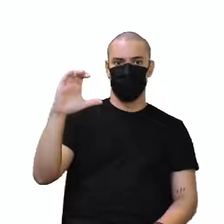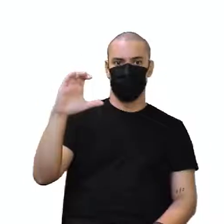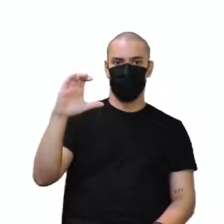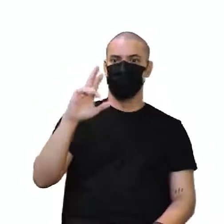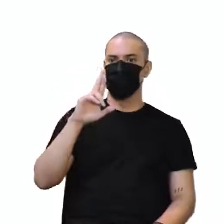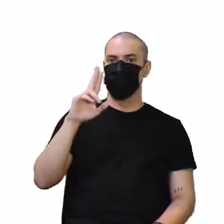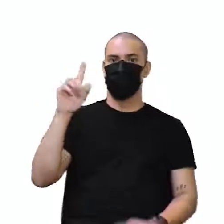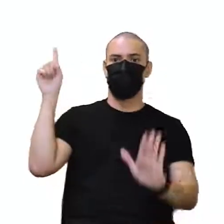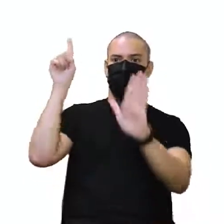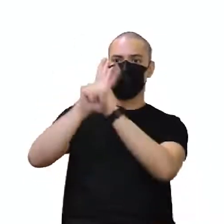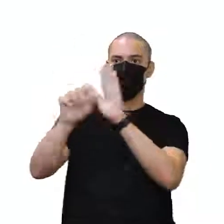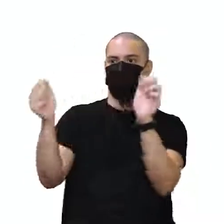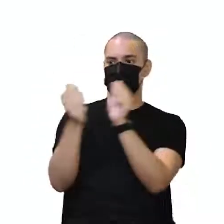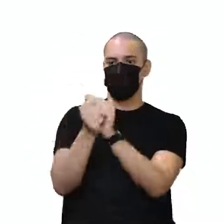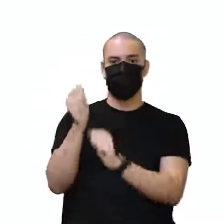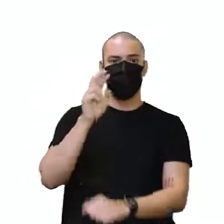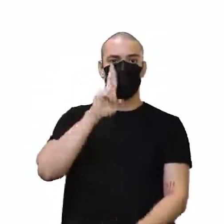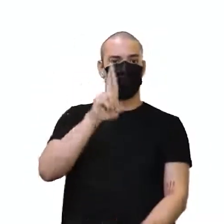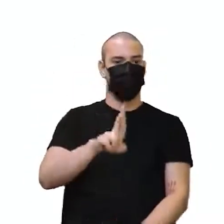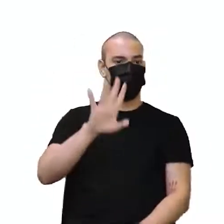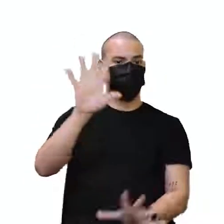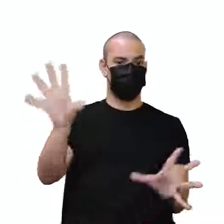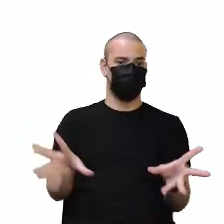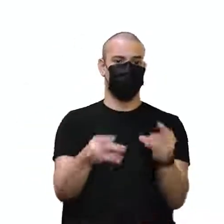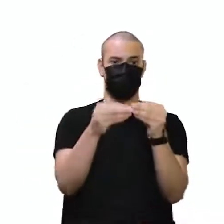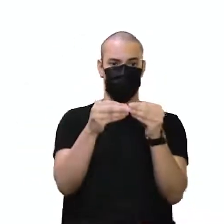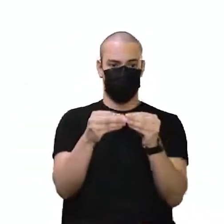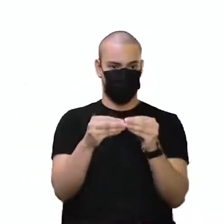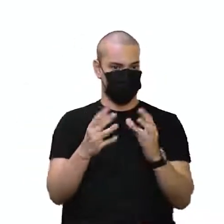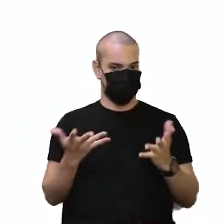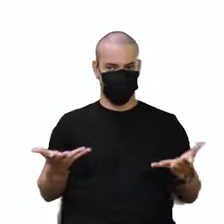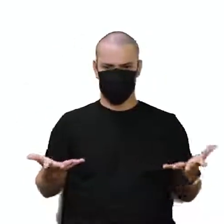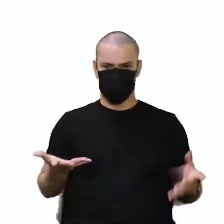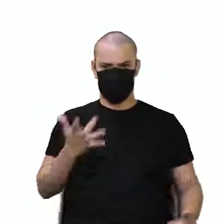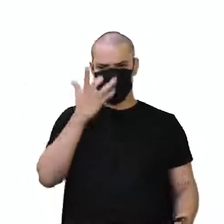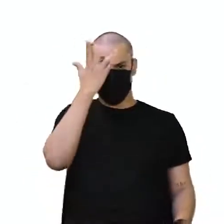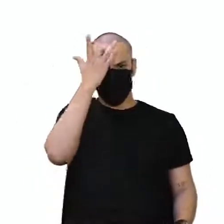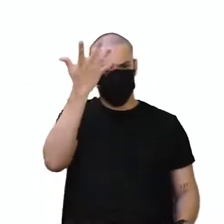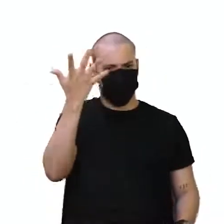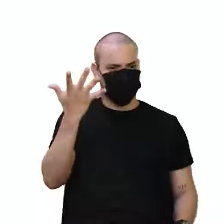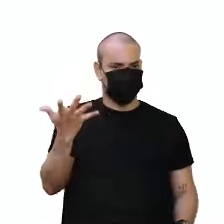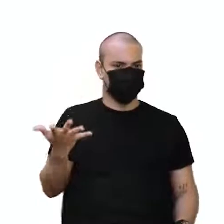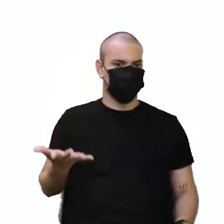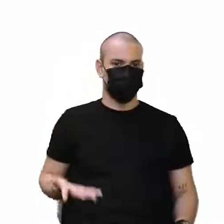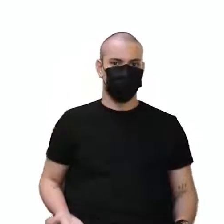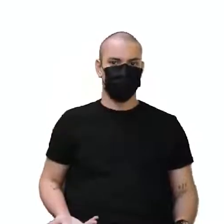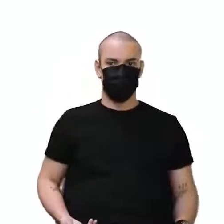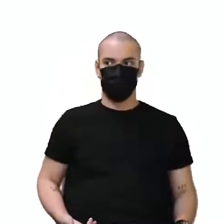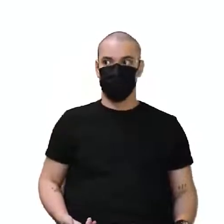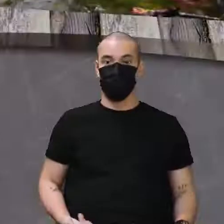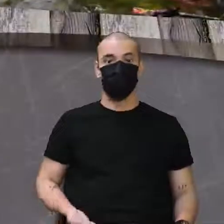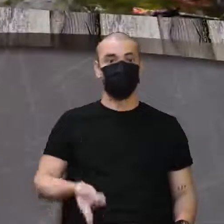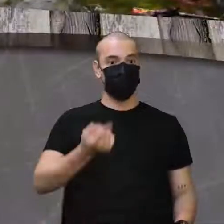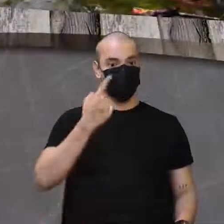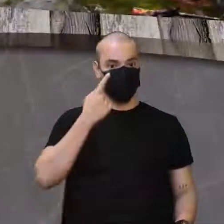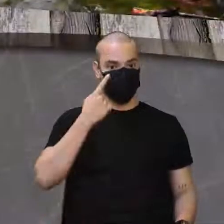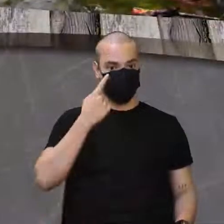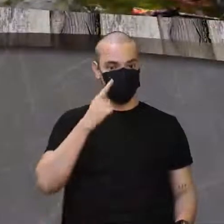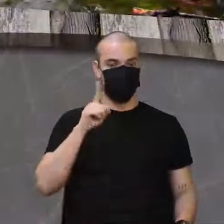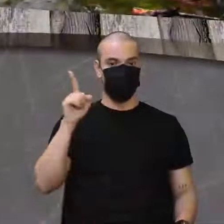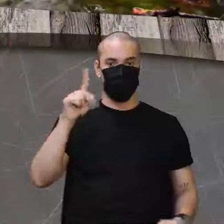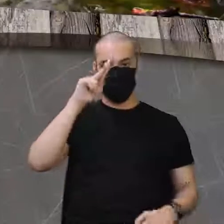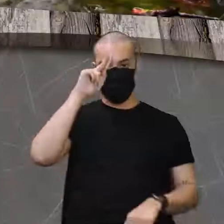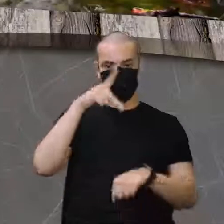respostas junto com as perguntas. Ai, ai, ai. Então, olha só, gente. George